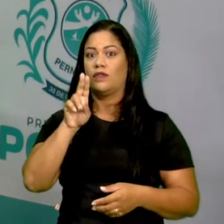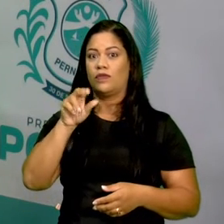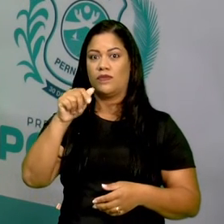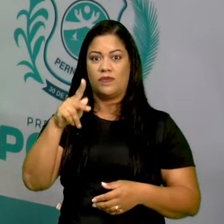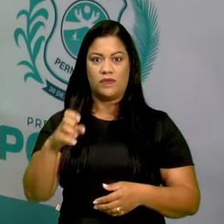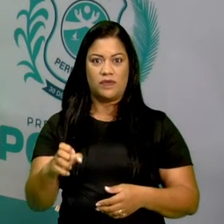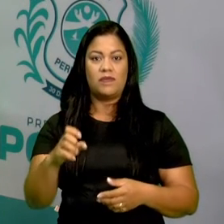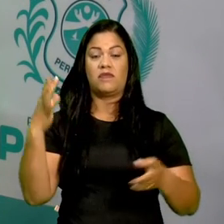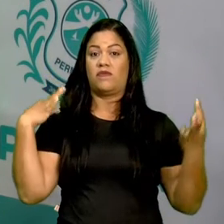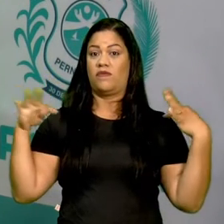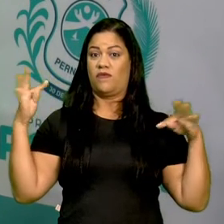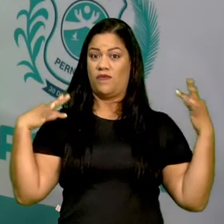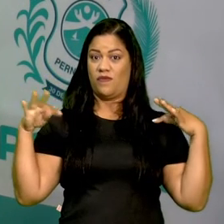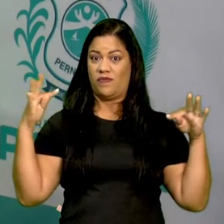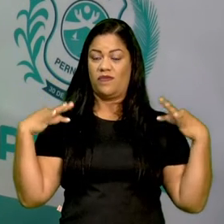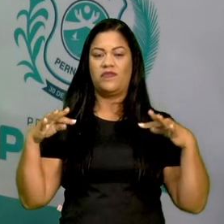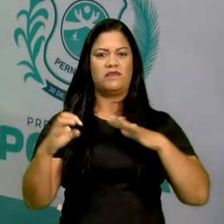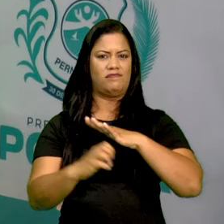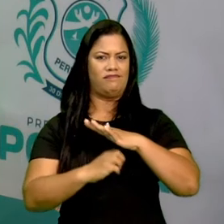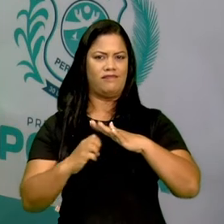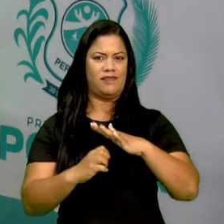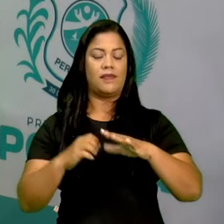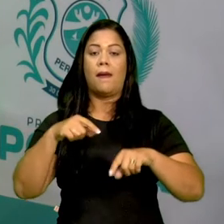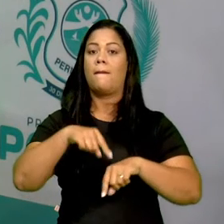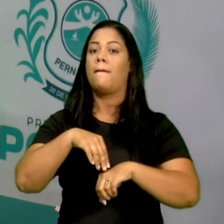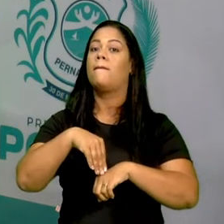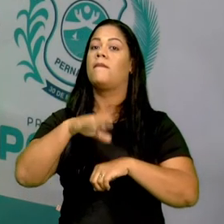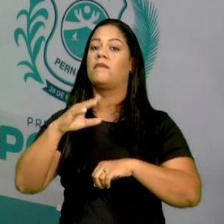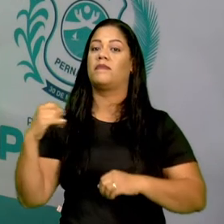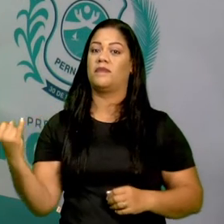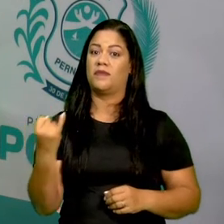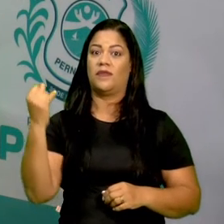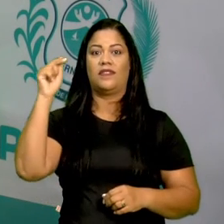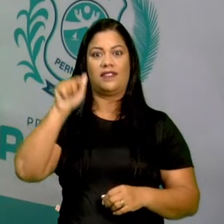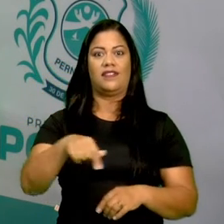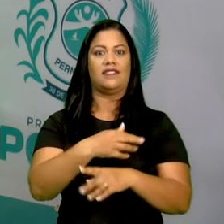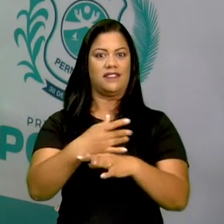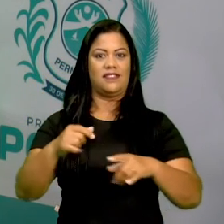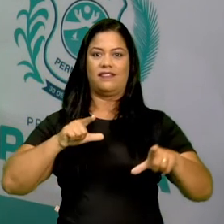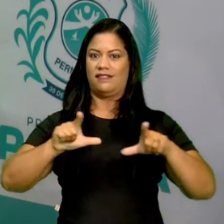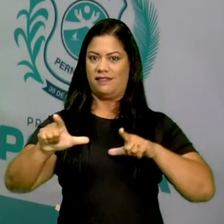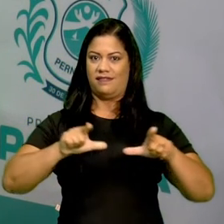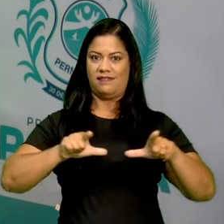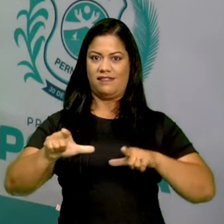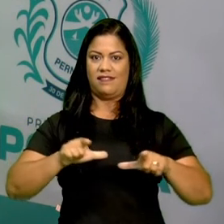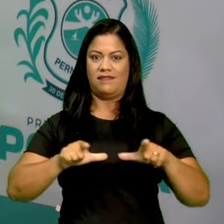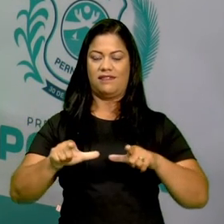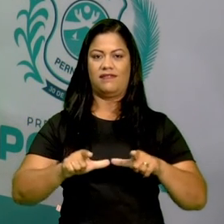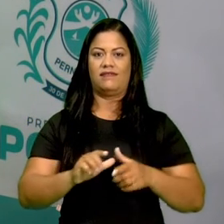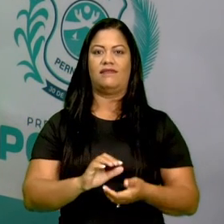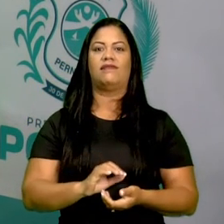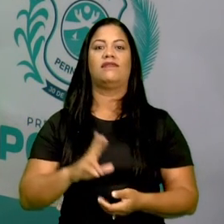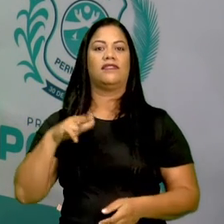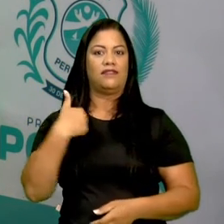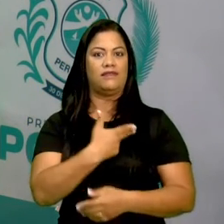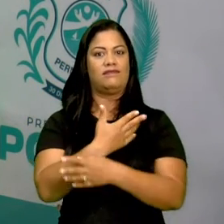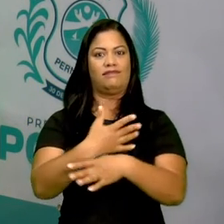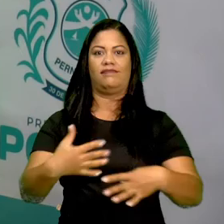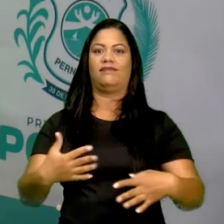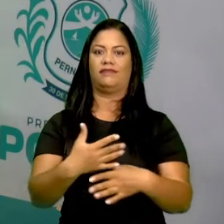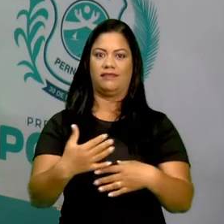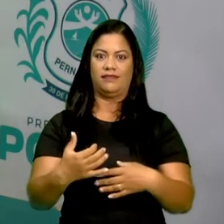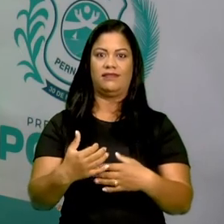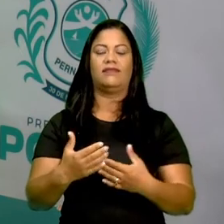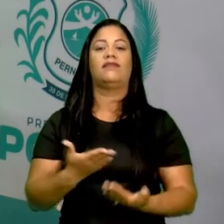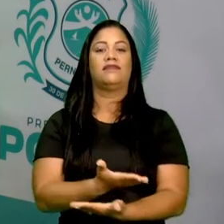e o turismo é uma das fontes principais de empregabilidade no nosso município.